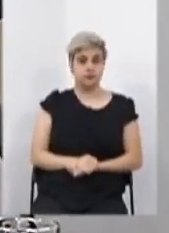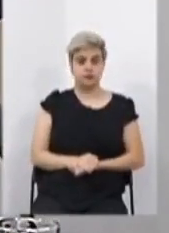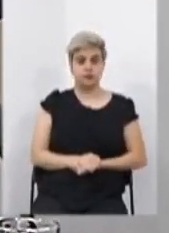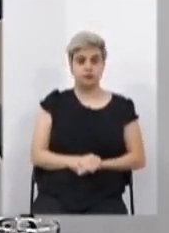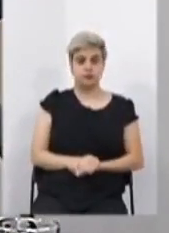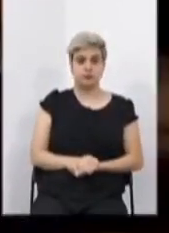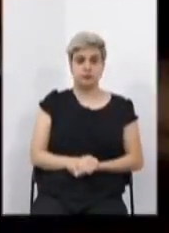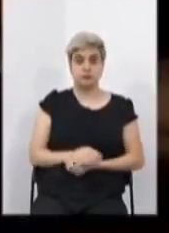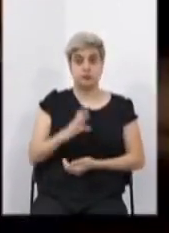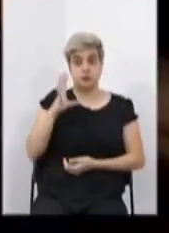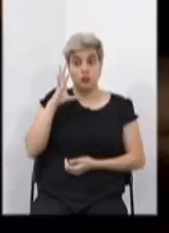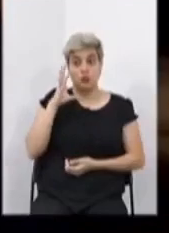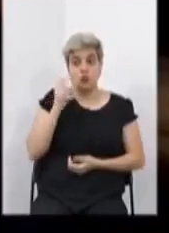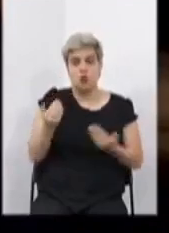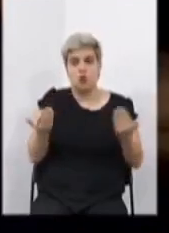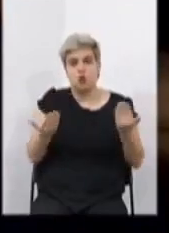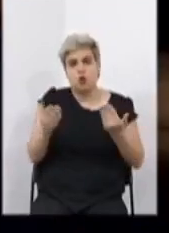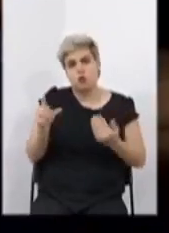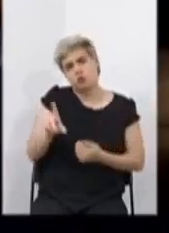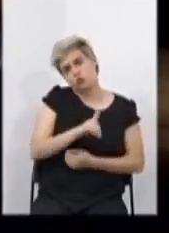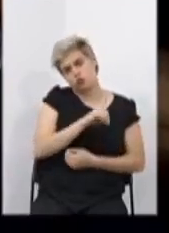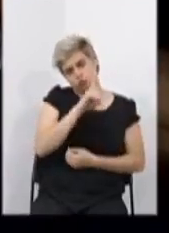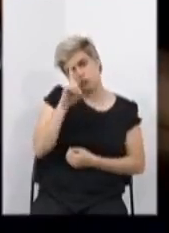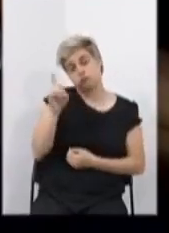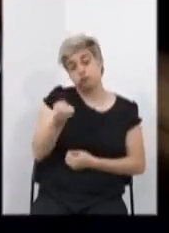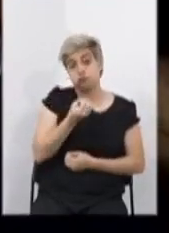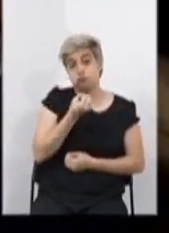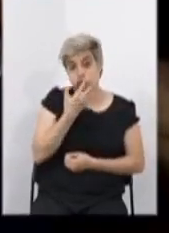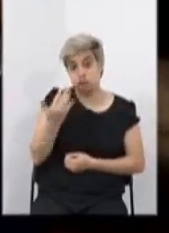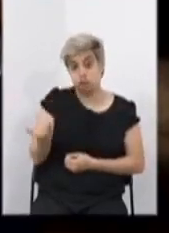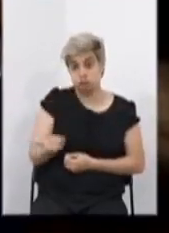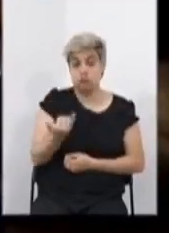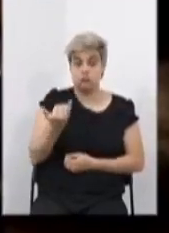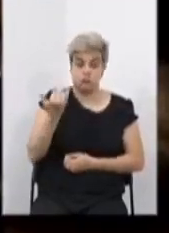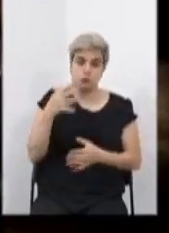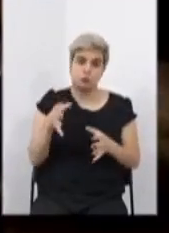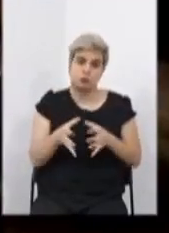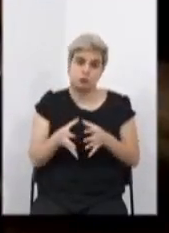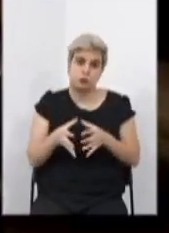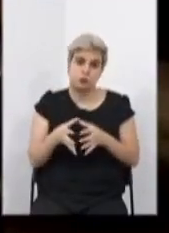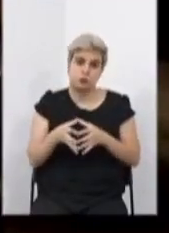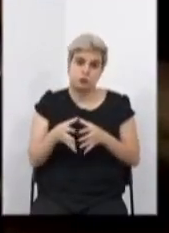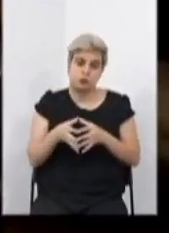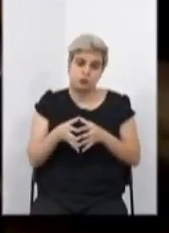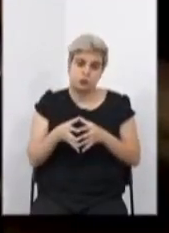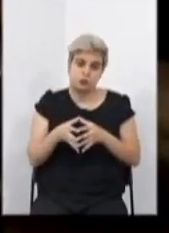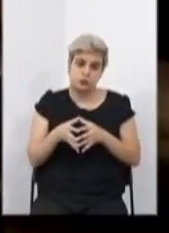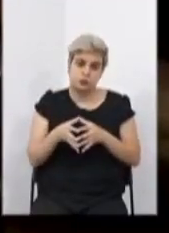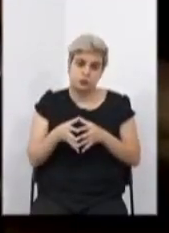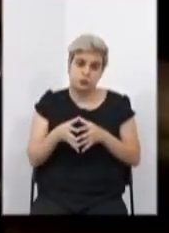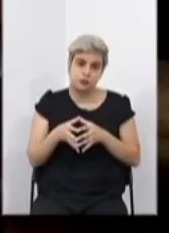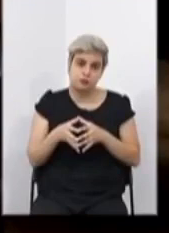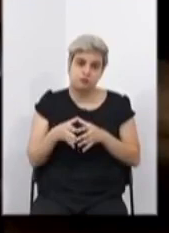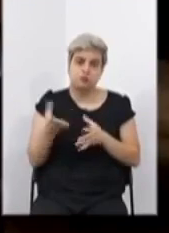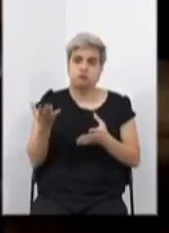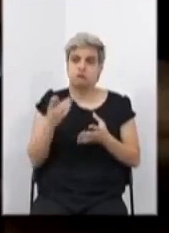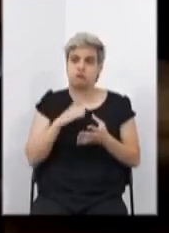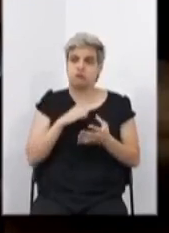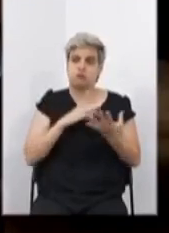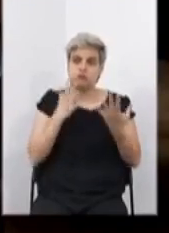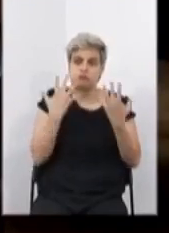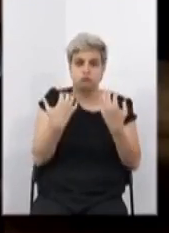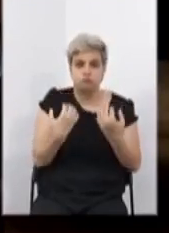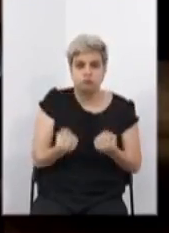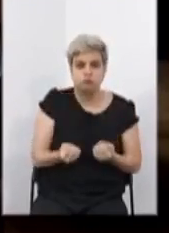Eu acho que hoje foi um dia muito produtivo na comissão. A apreciação e aprovação